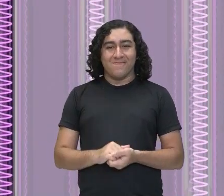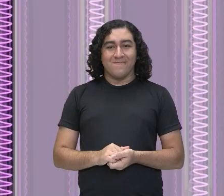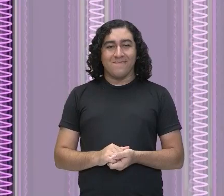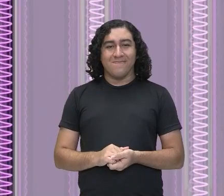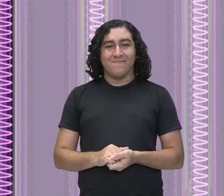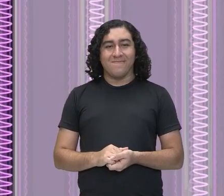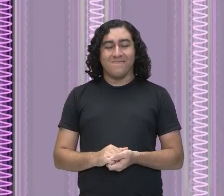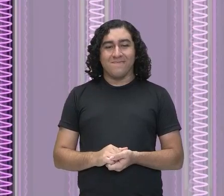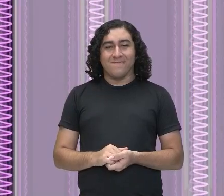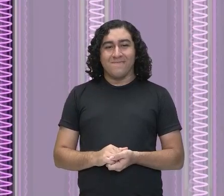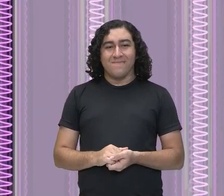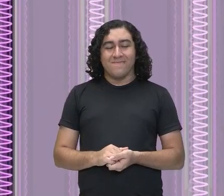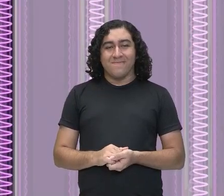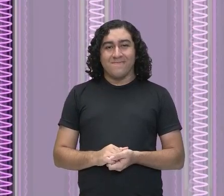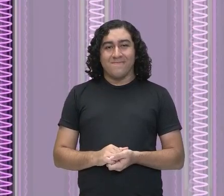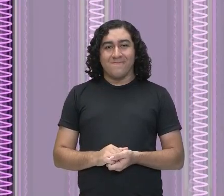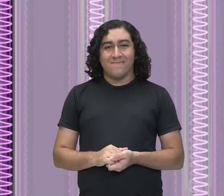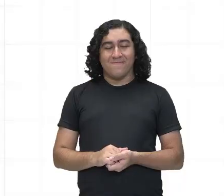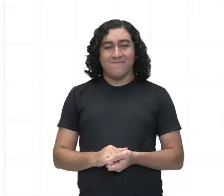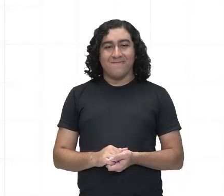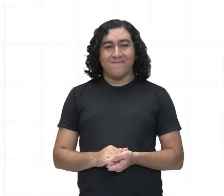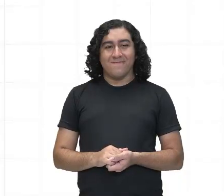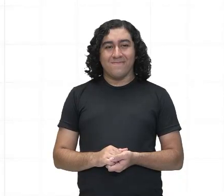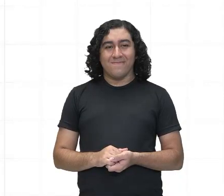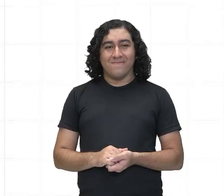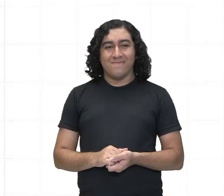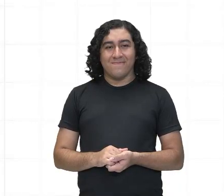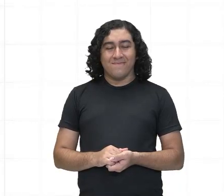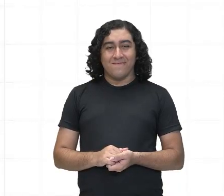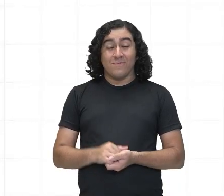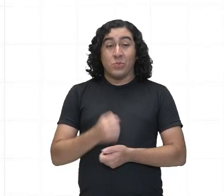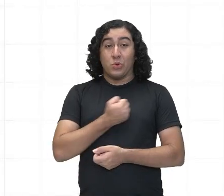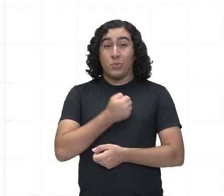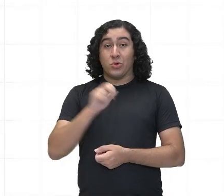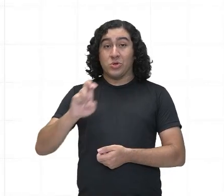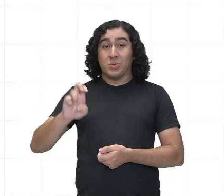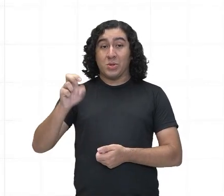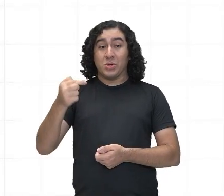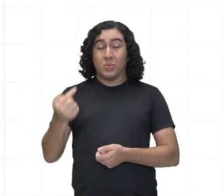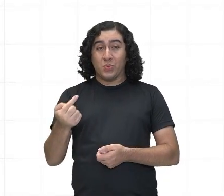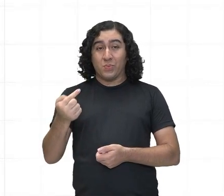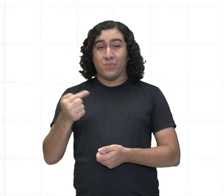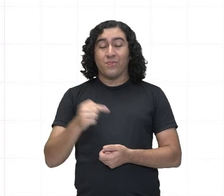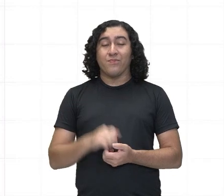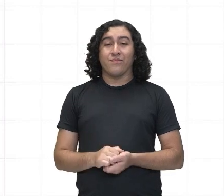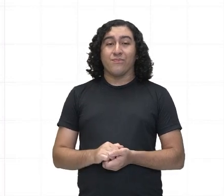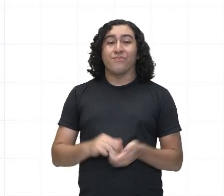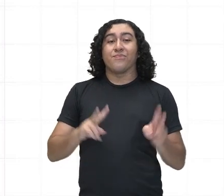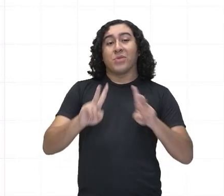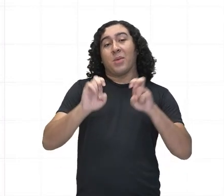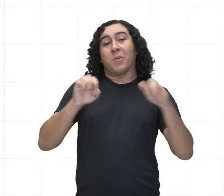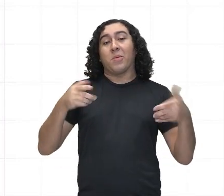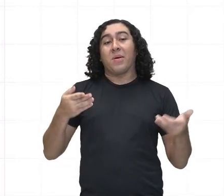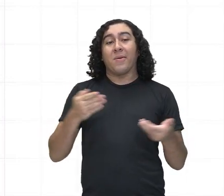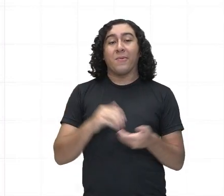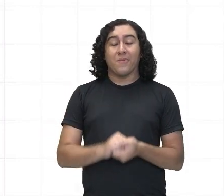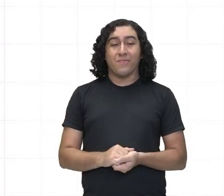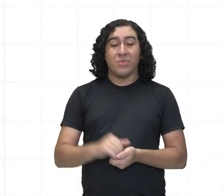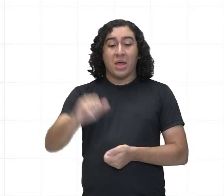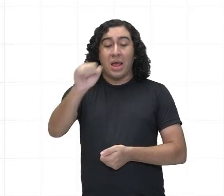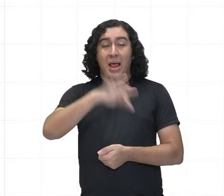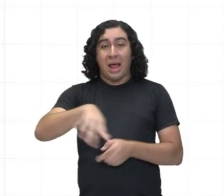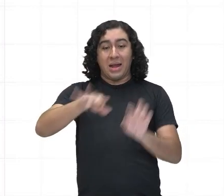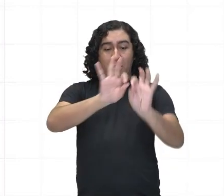de matemática de número 51. Temos objetos de conhecimento, área de figuras